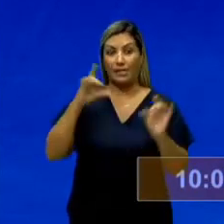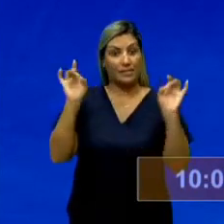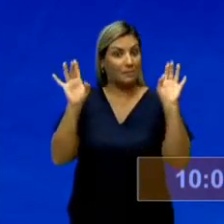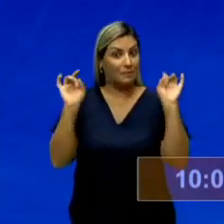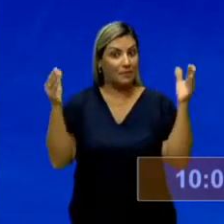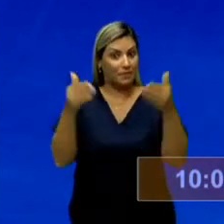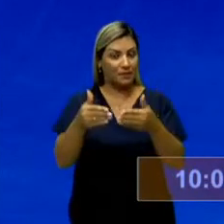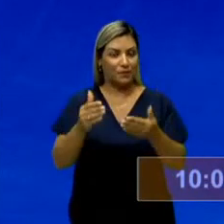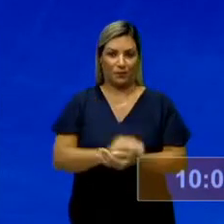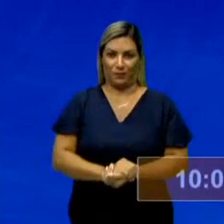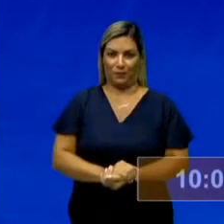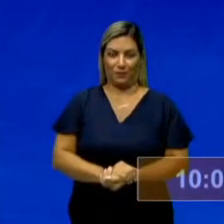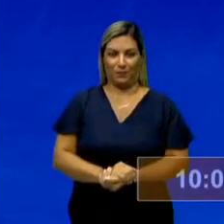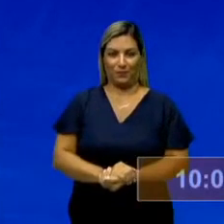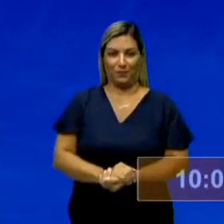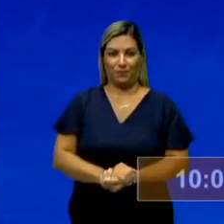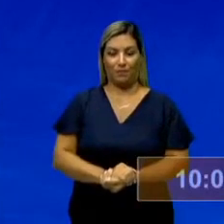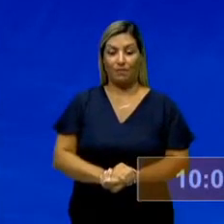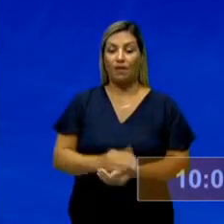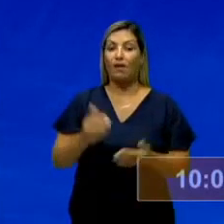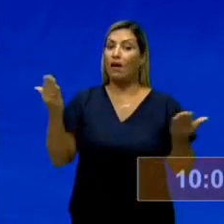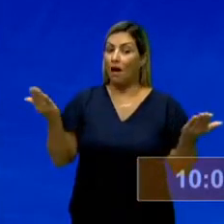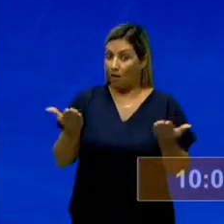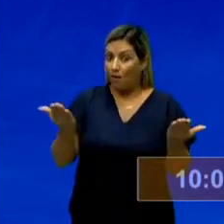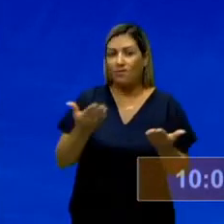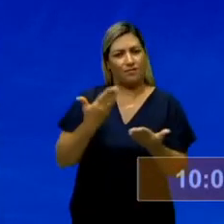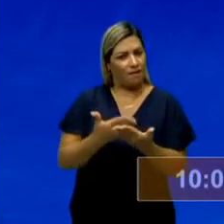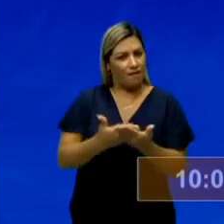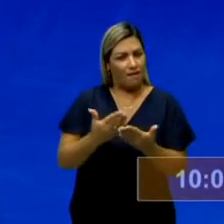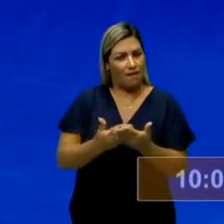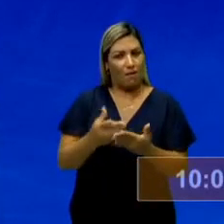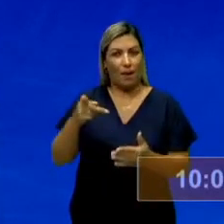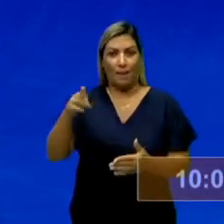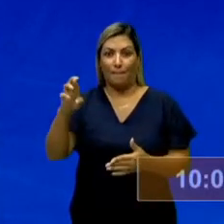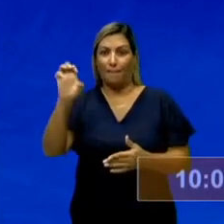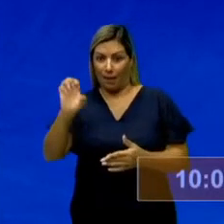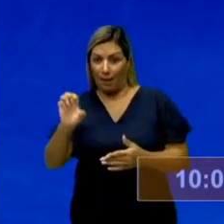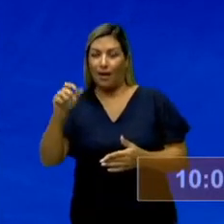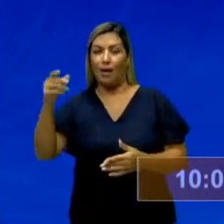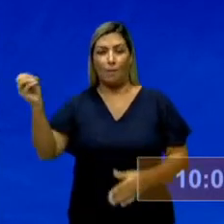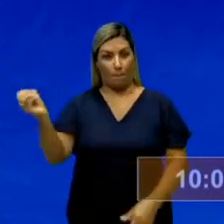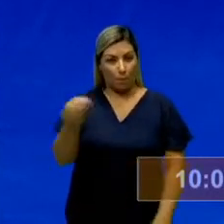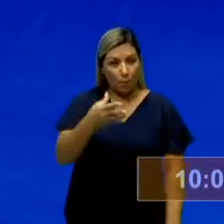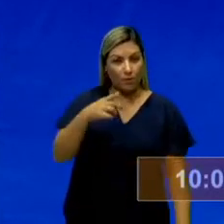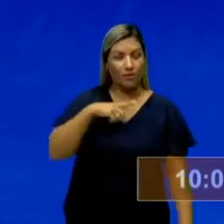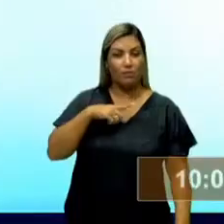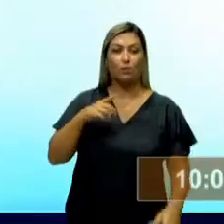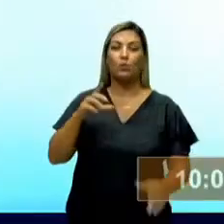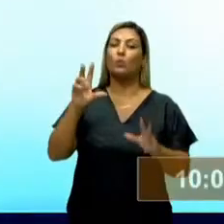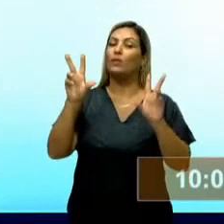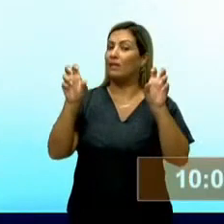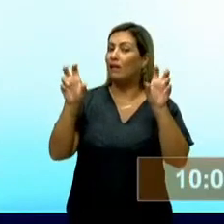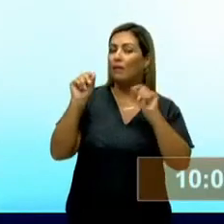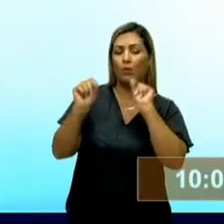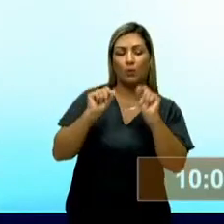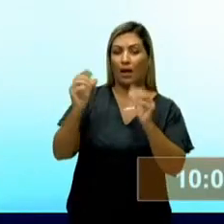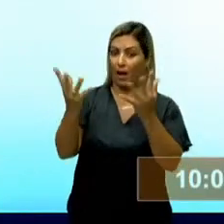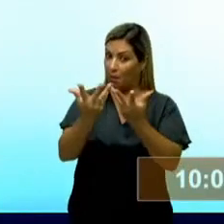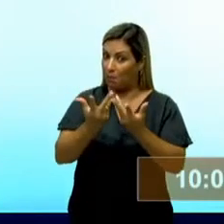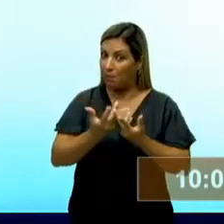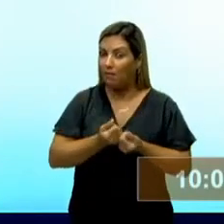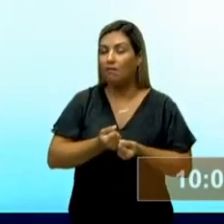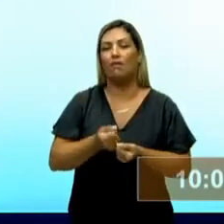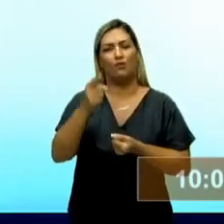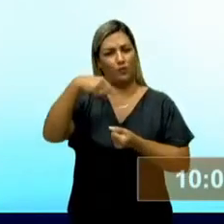especial hoje para você. Nessa aula de pré-modernismo, nós vamos ver então o nosso eixo temático com habilidade, que é o que eu gostaria que